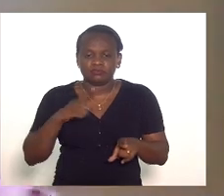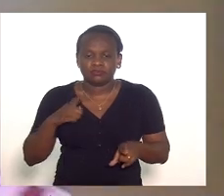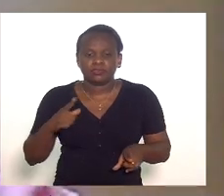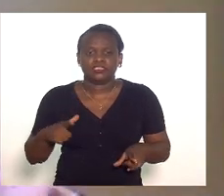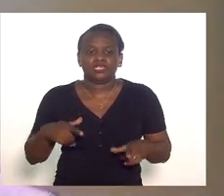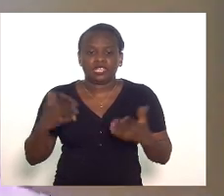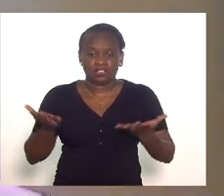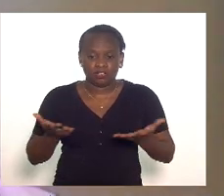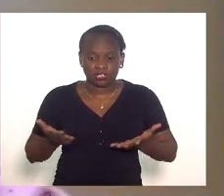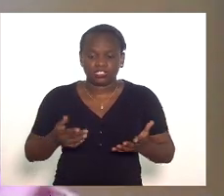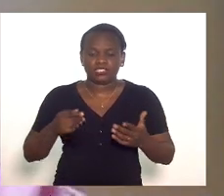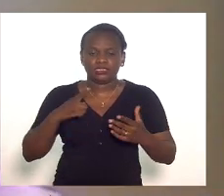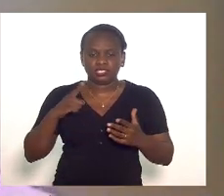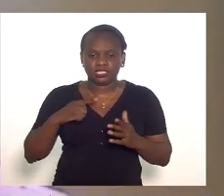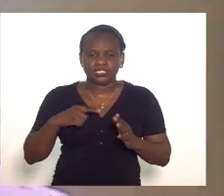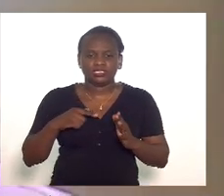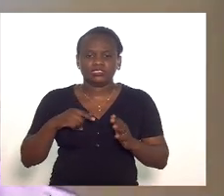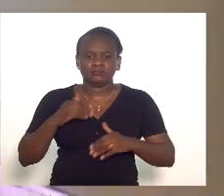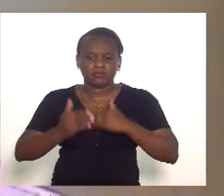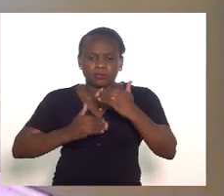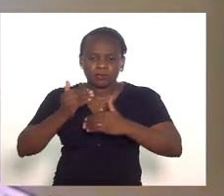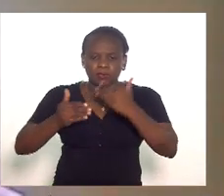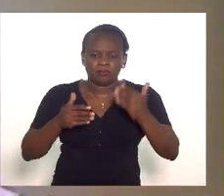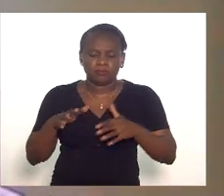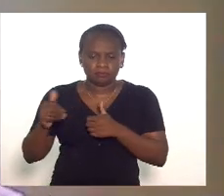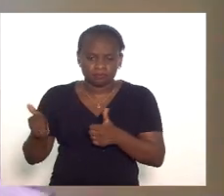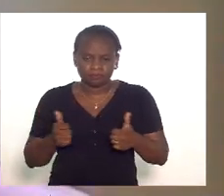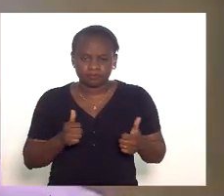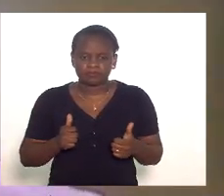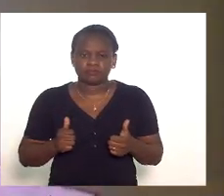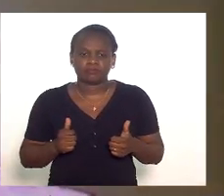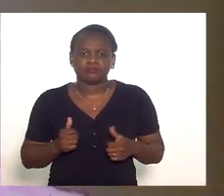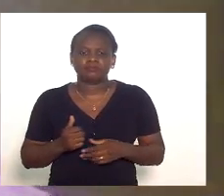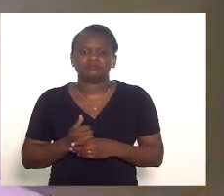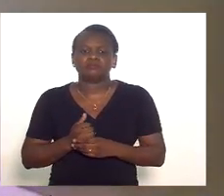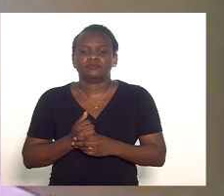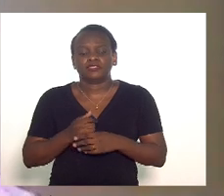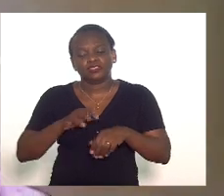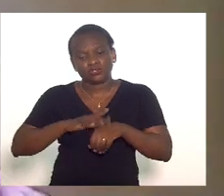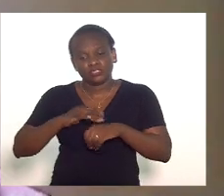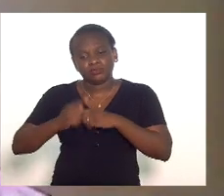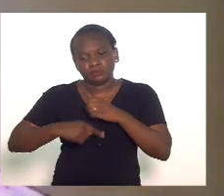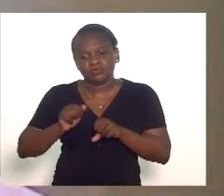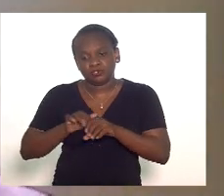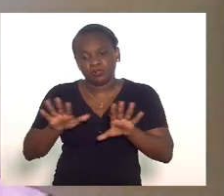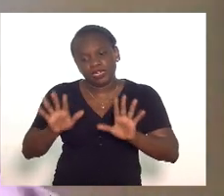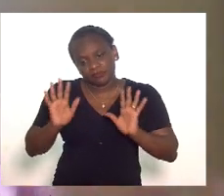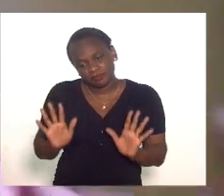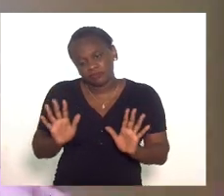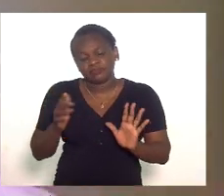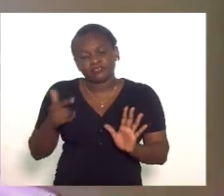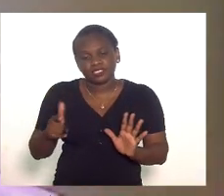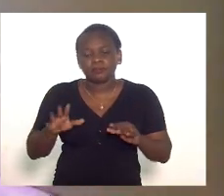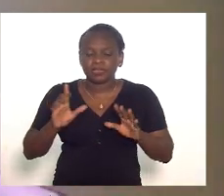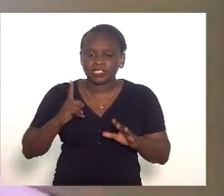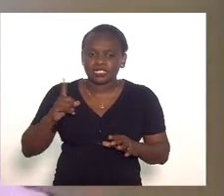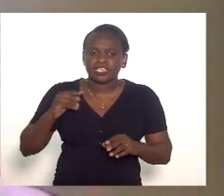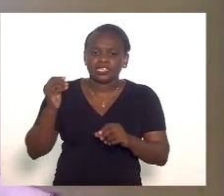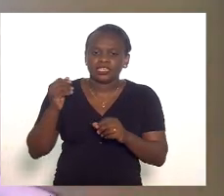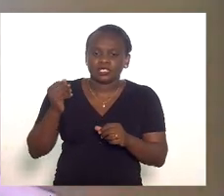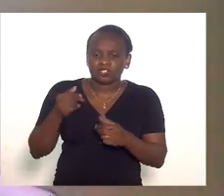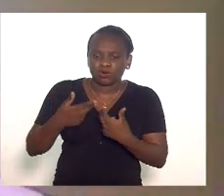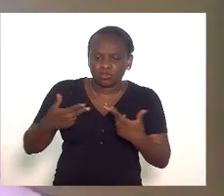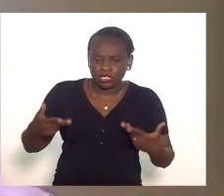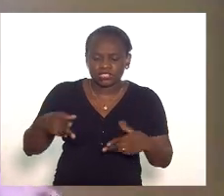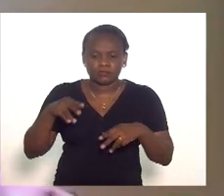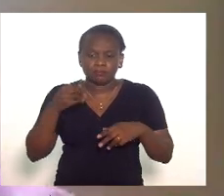desse momento circulando com desenvoltura aliás com a pandemia nem tanto com desenvoltura mas assim obras interessantes